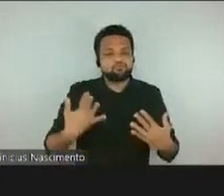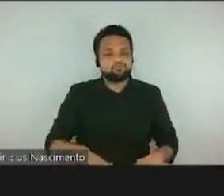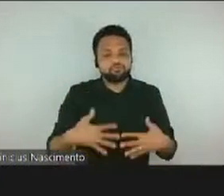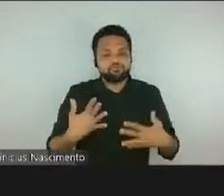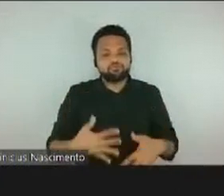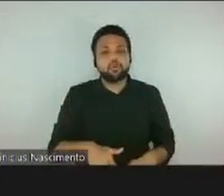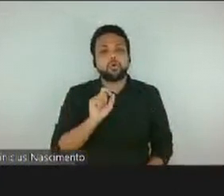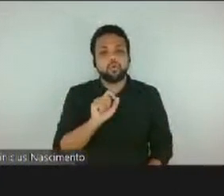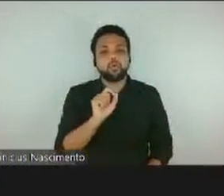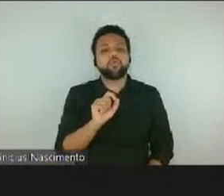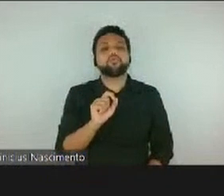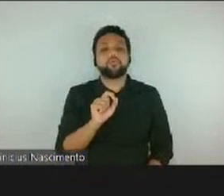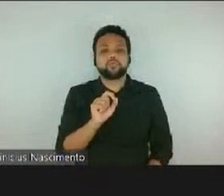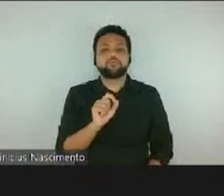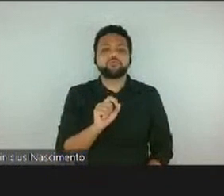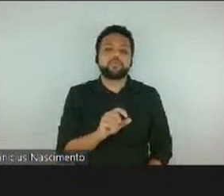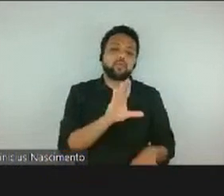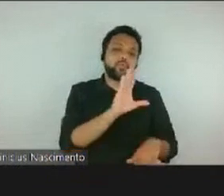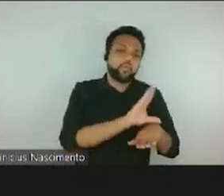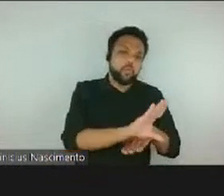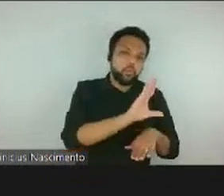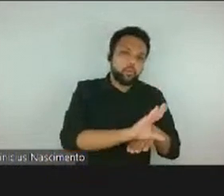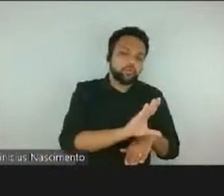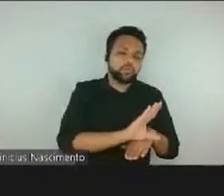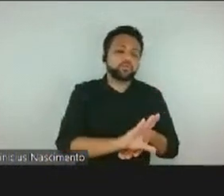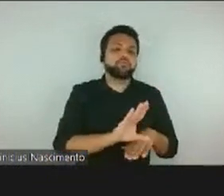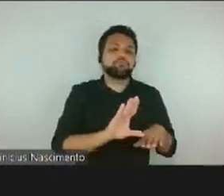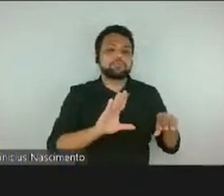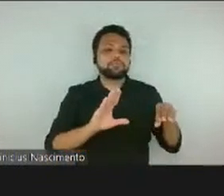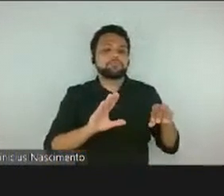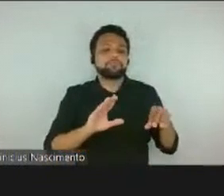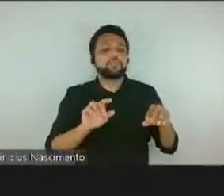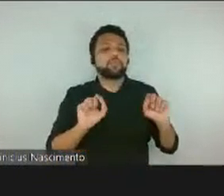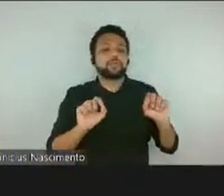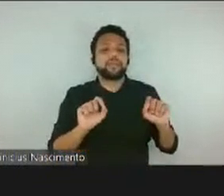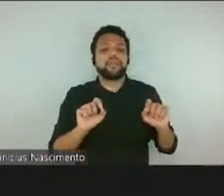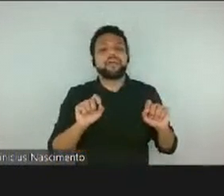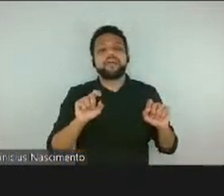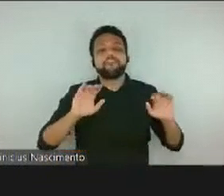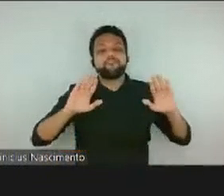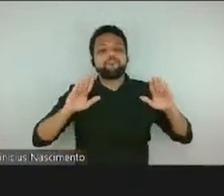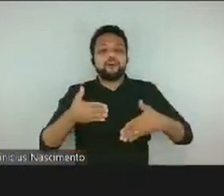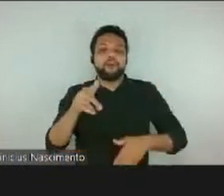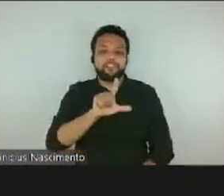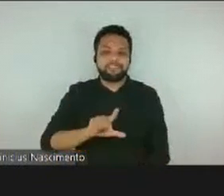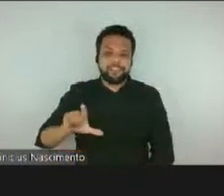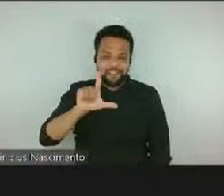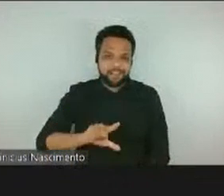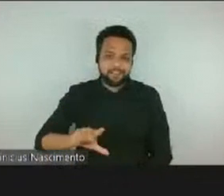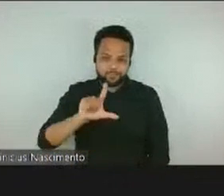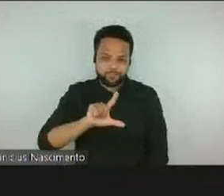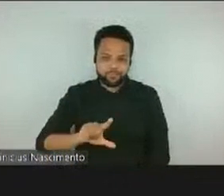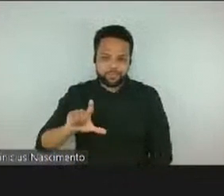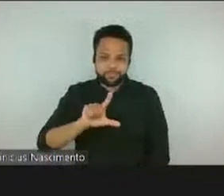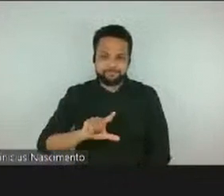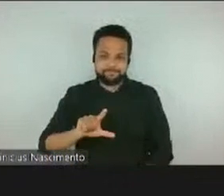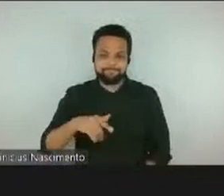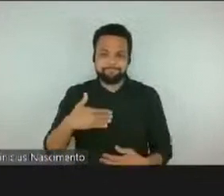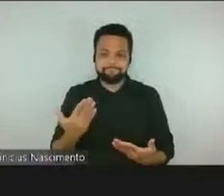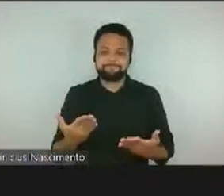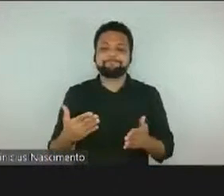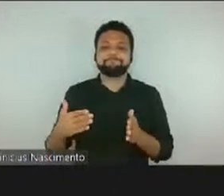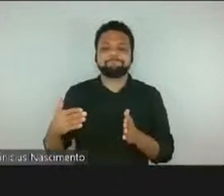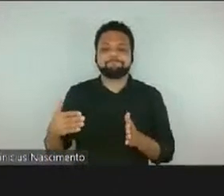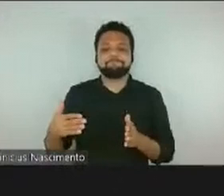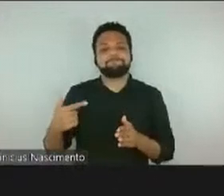alinhavo desse curso, que é a literatura. Então, durante todo o percurso do período